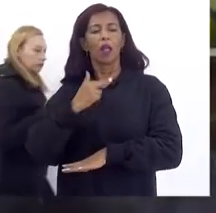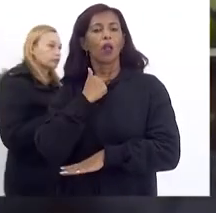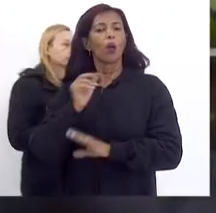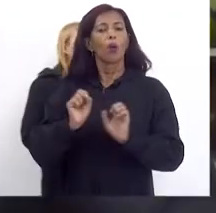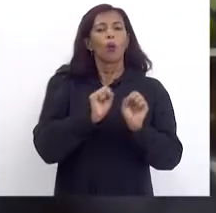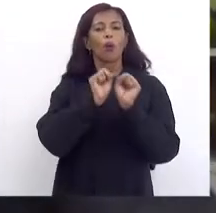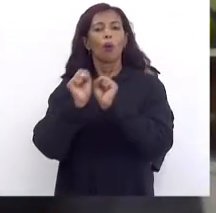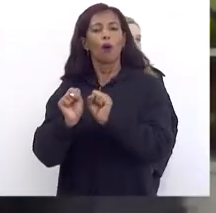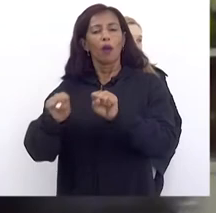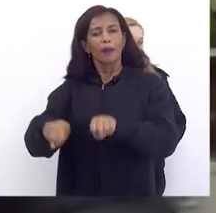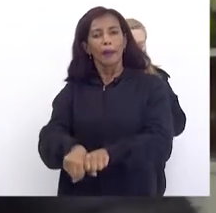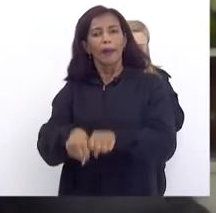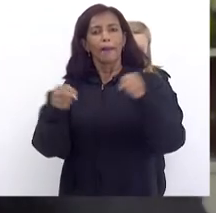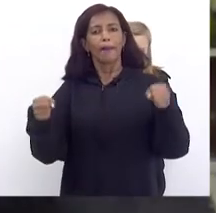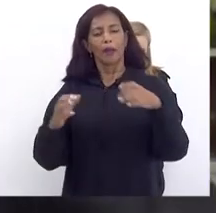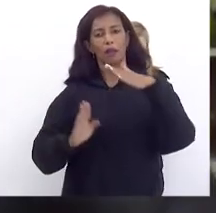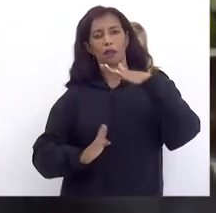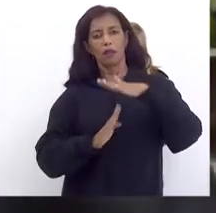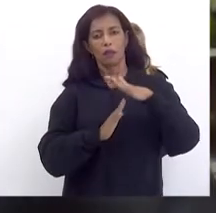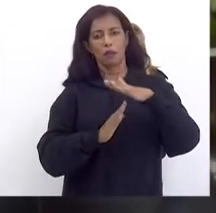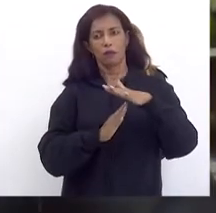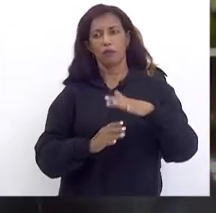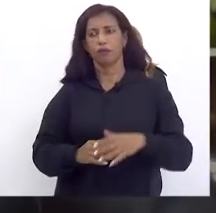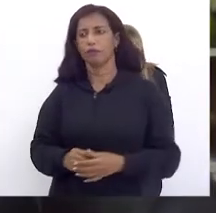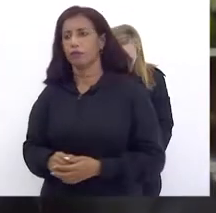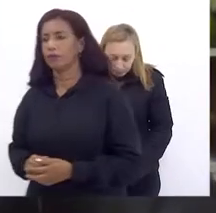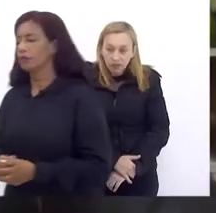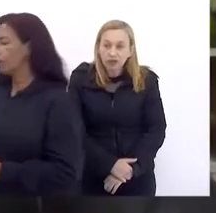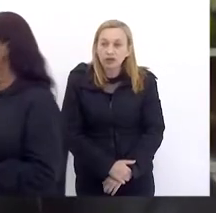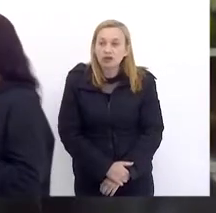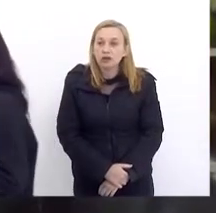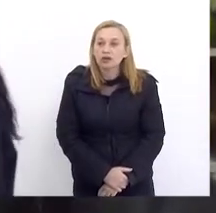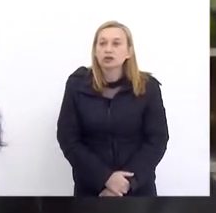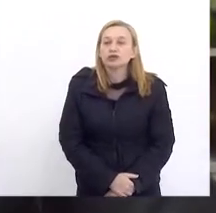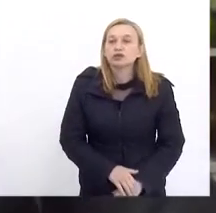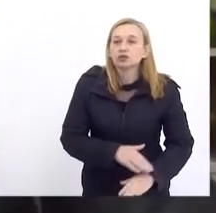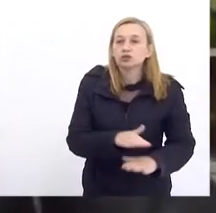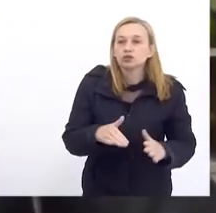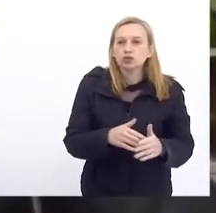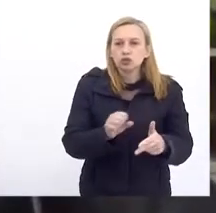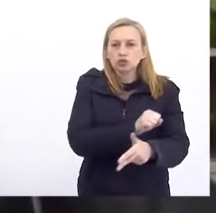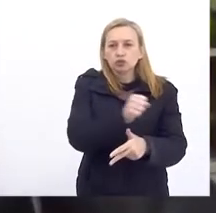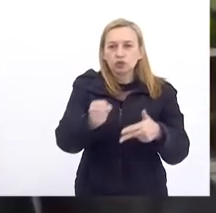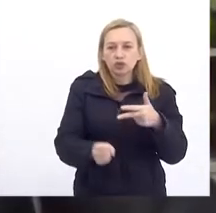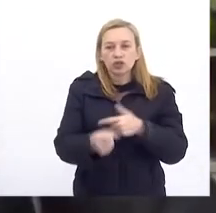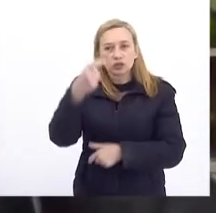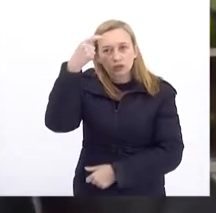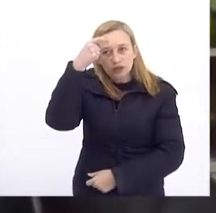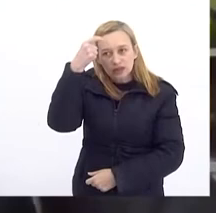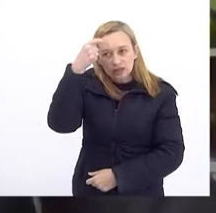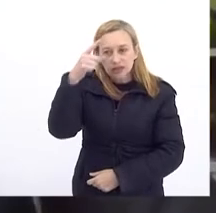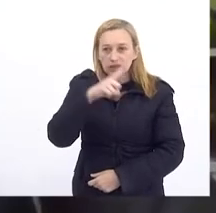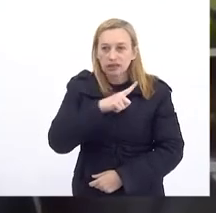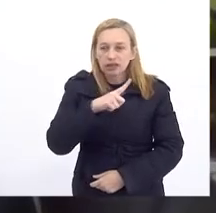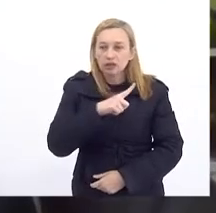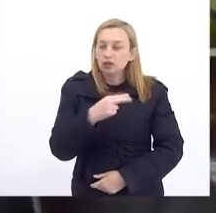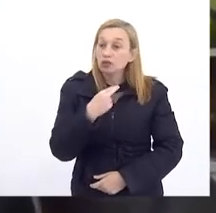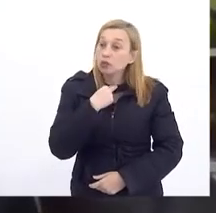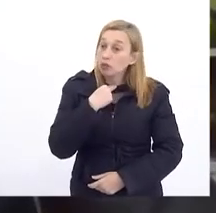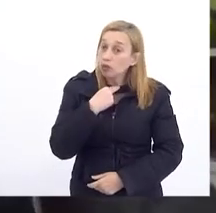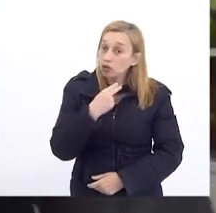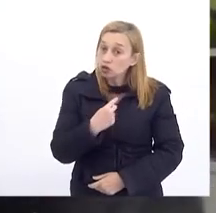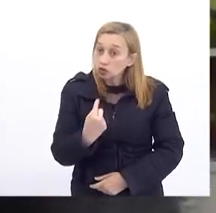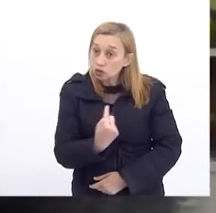Romper o teto Então Todos os poderes Estão cientes disso Que a gente não pode